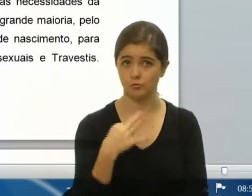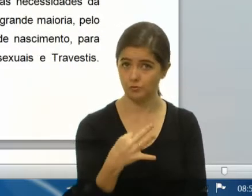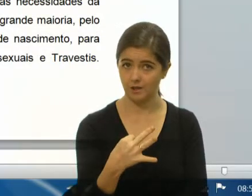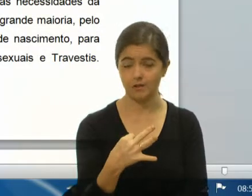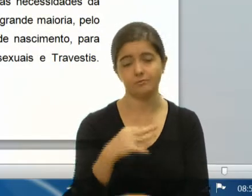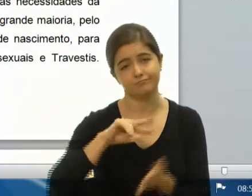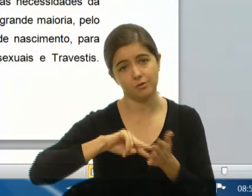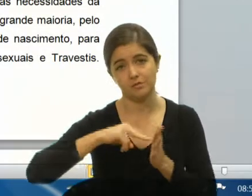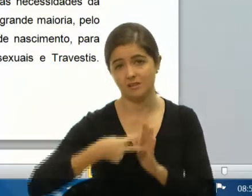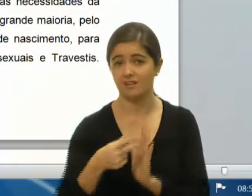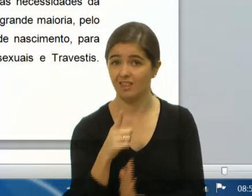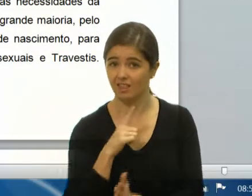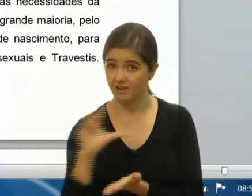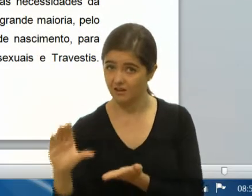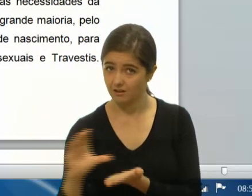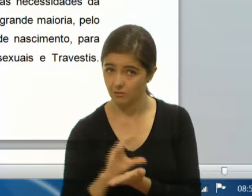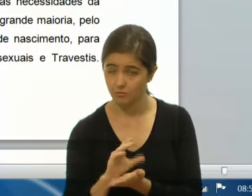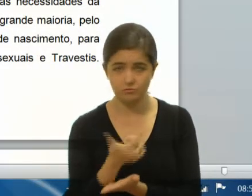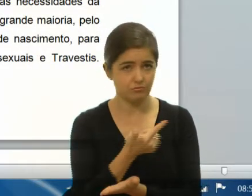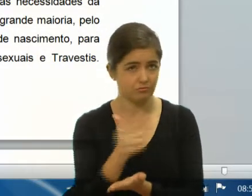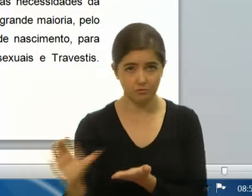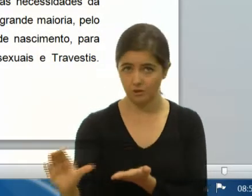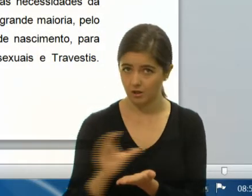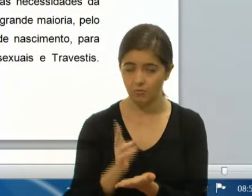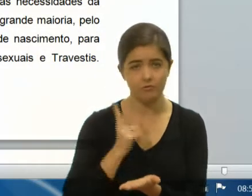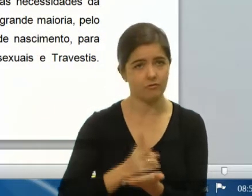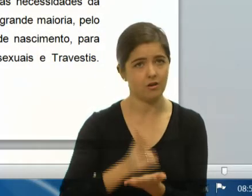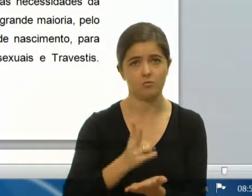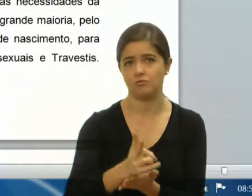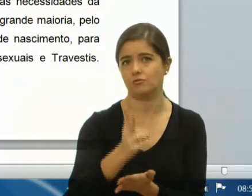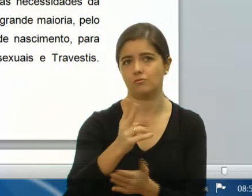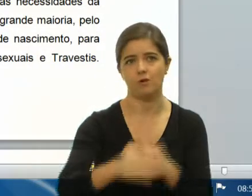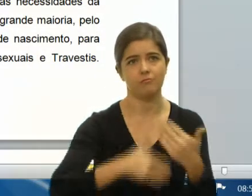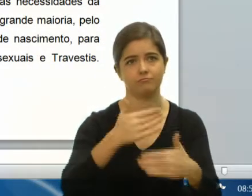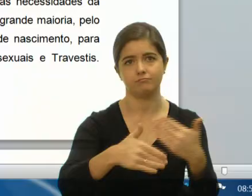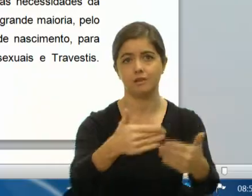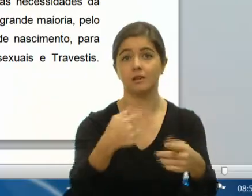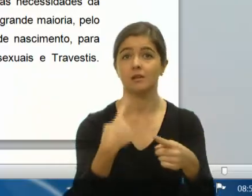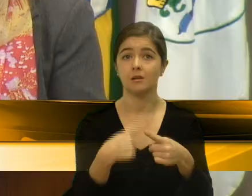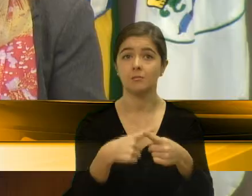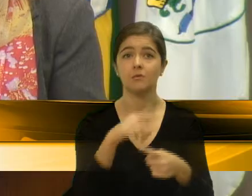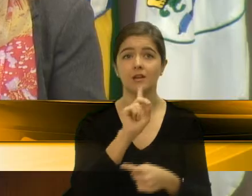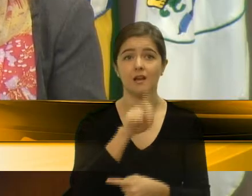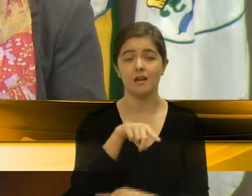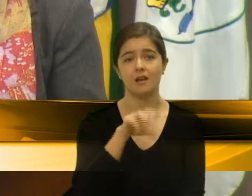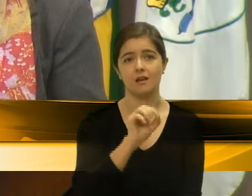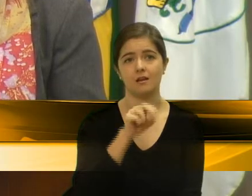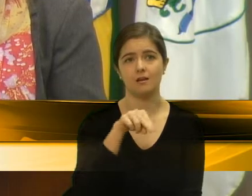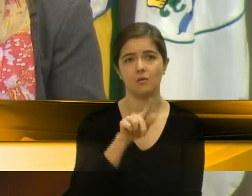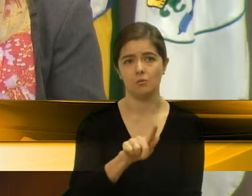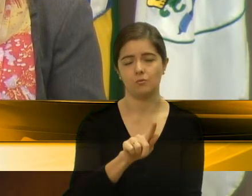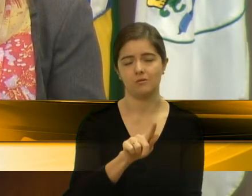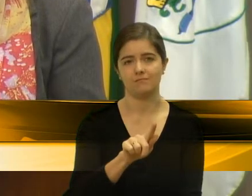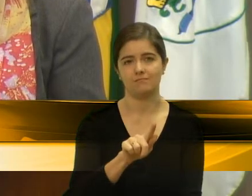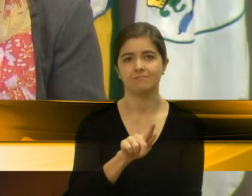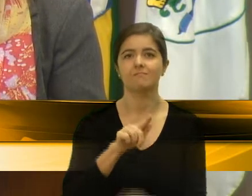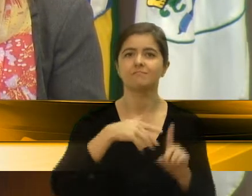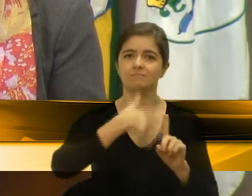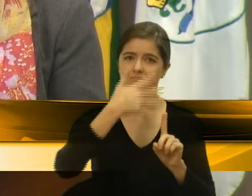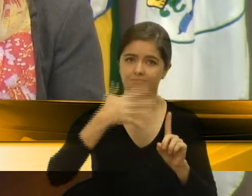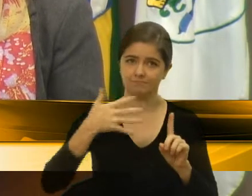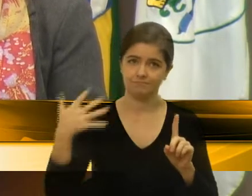continuar com todos os profissionais, até mesmo porque ele é sediado por uma ONG LGBT. As oficinas...